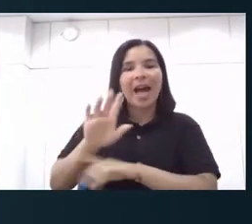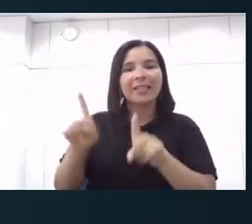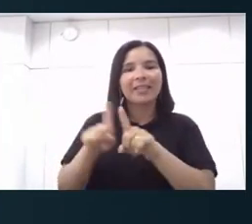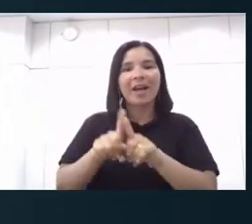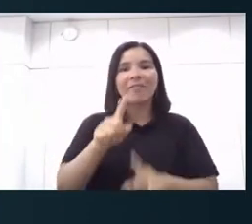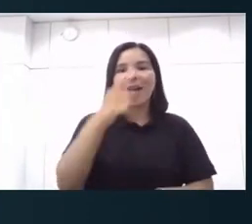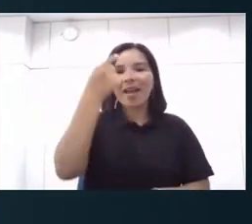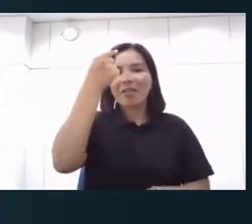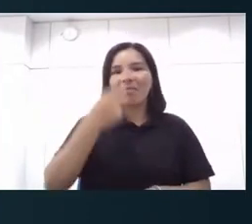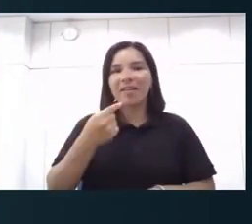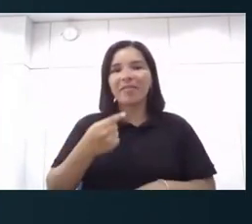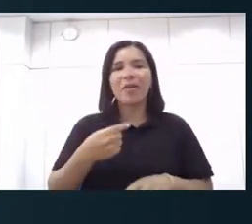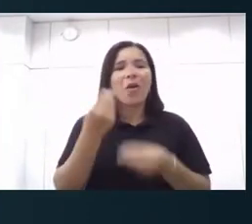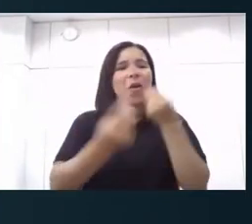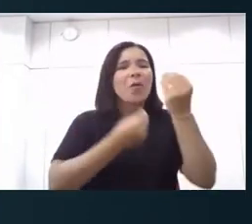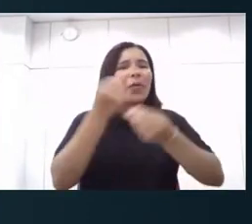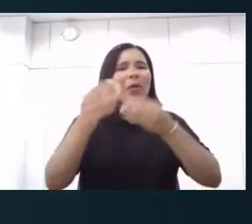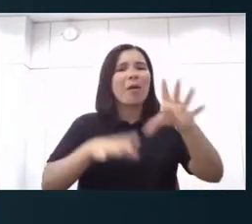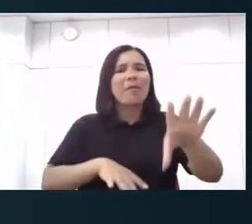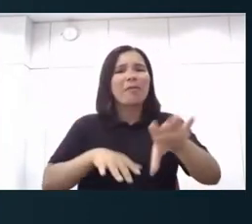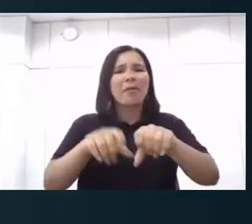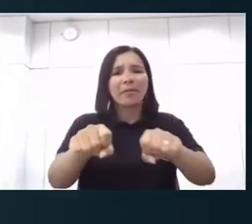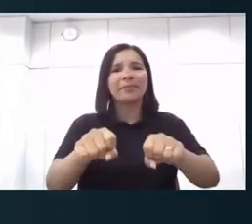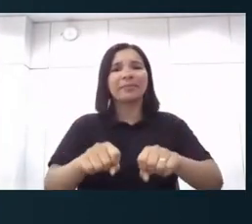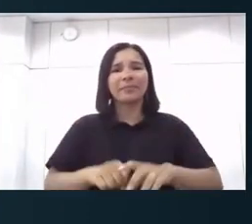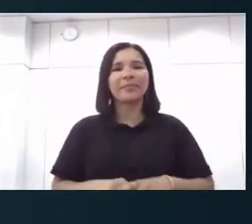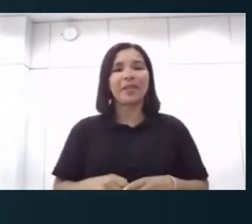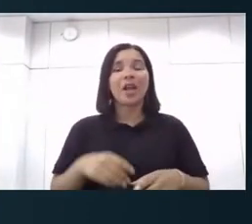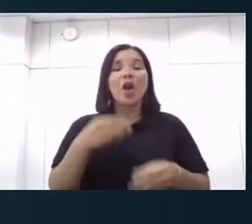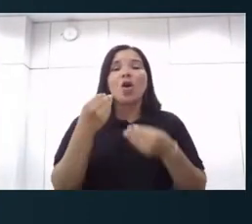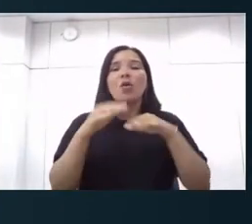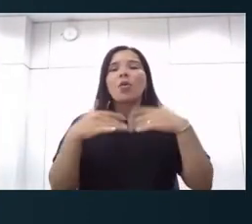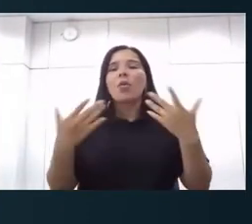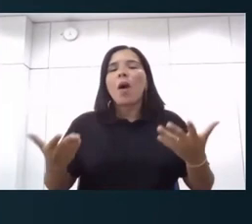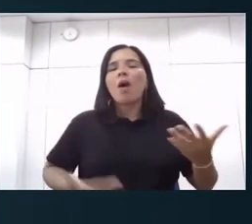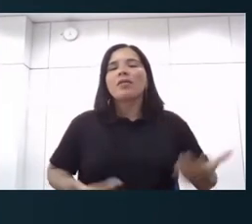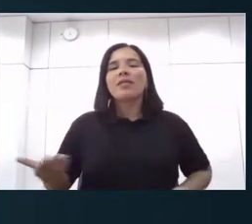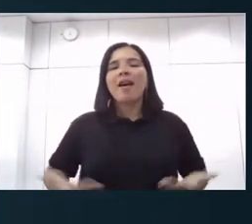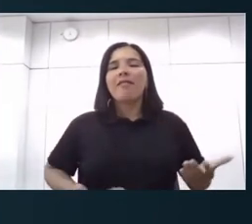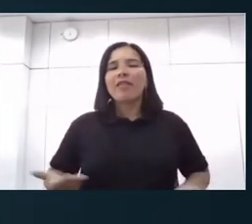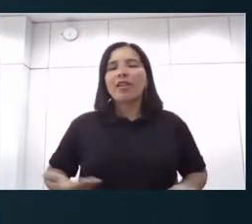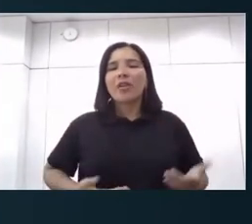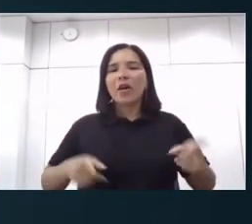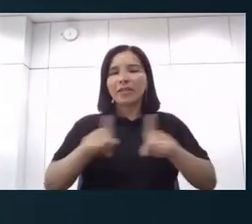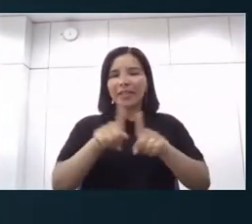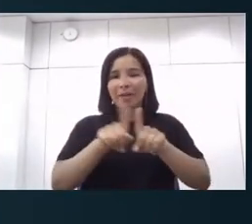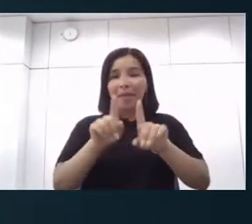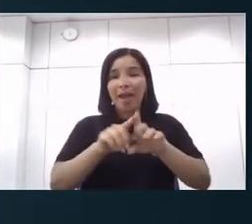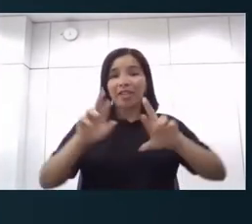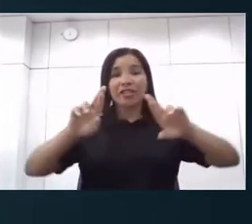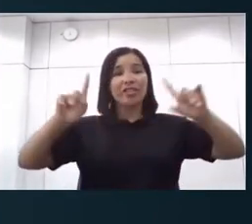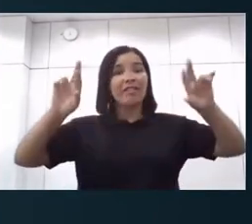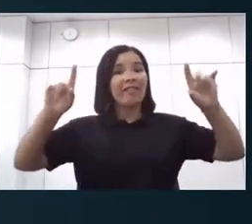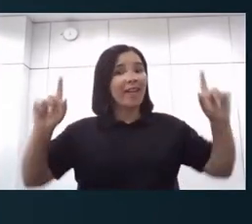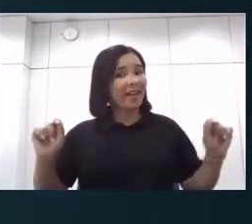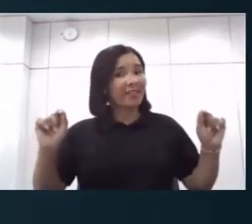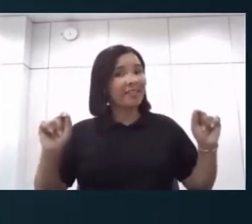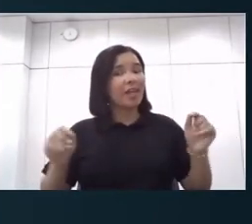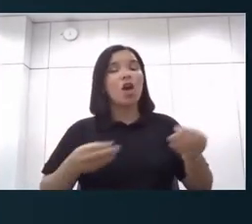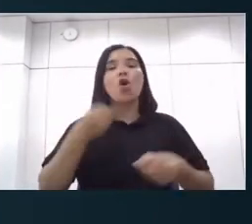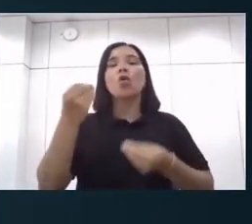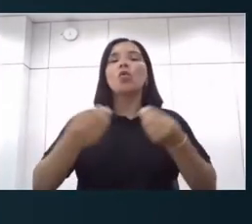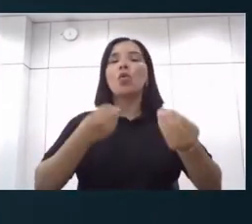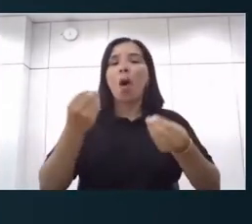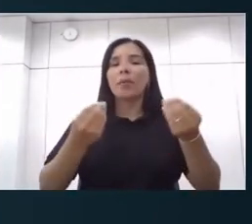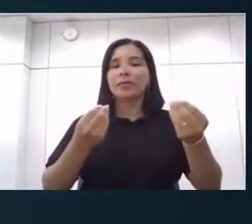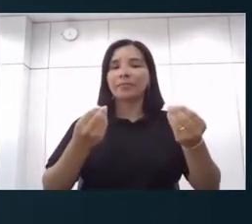formando pessoas, quem são os servidores públicos que estão atuando aí nas diferentes frentes, e aqui é um primeiro recorte,